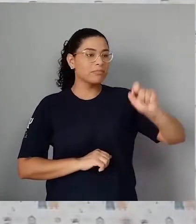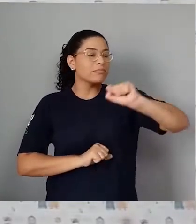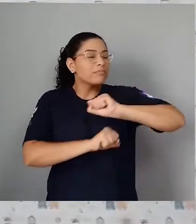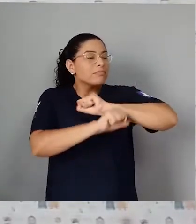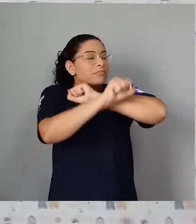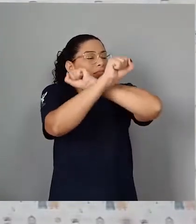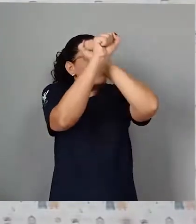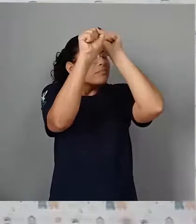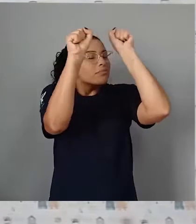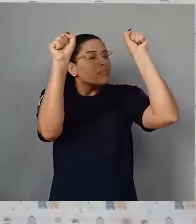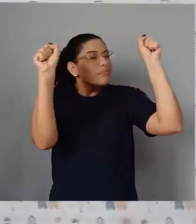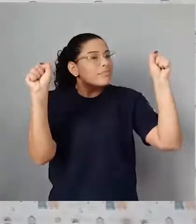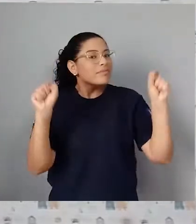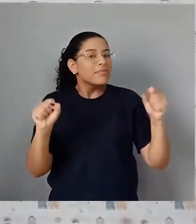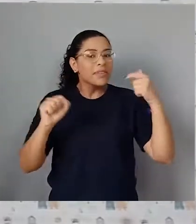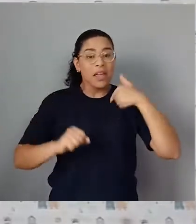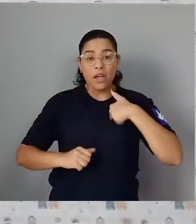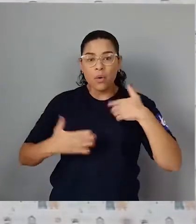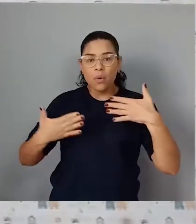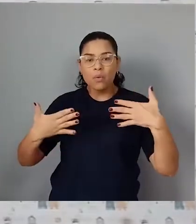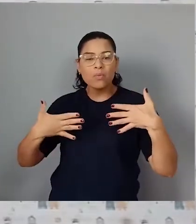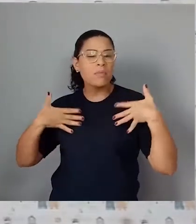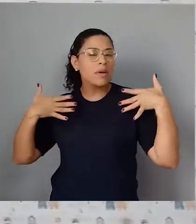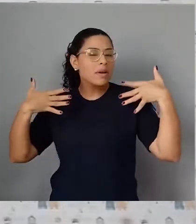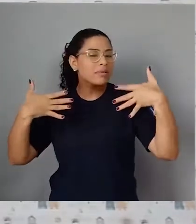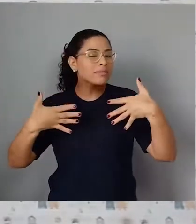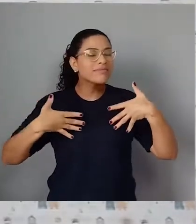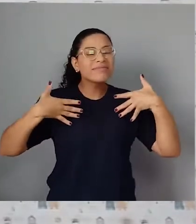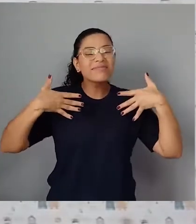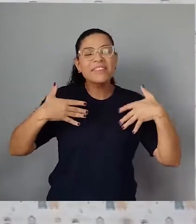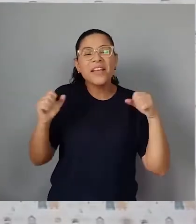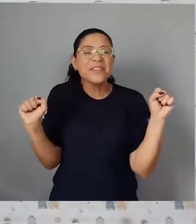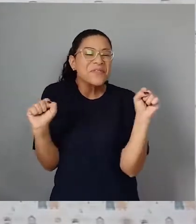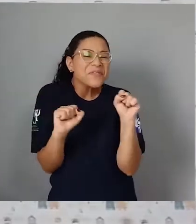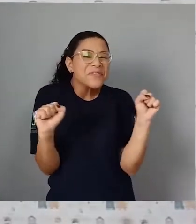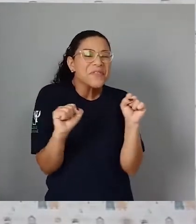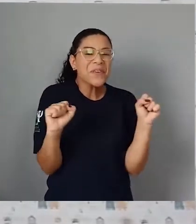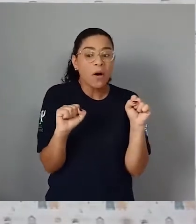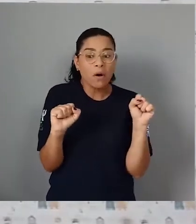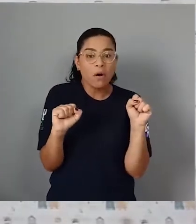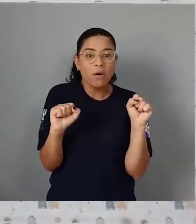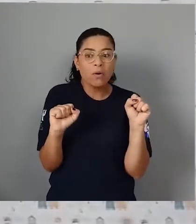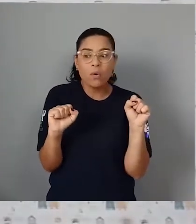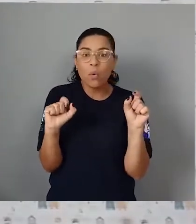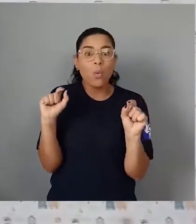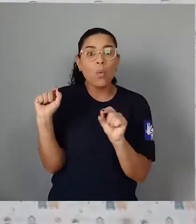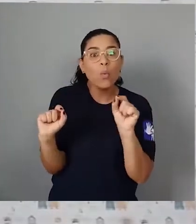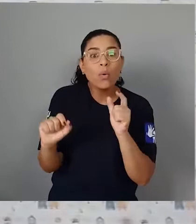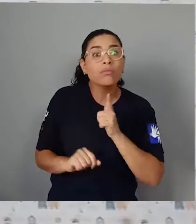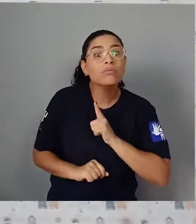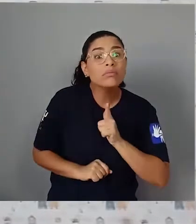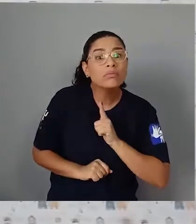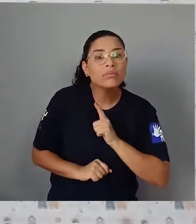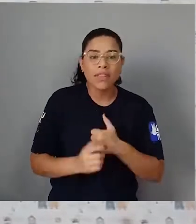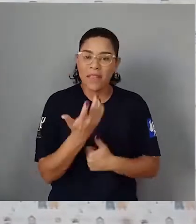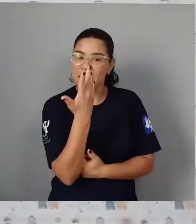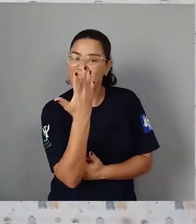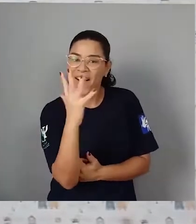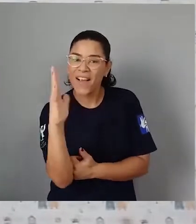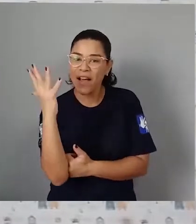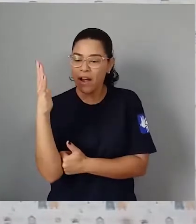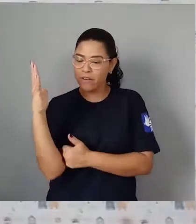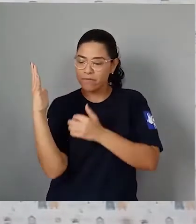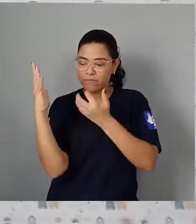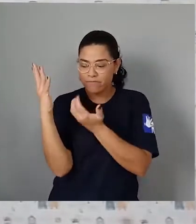adoro passear no meu jardim. Lá tem árvores, tem matos, tem planta,